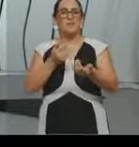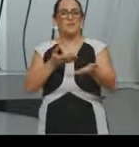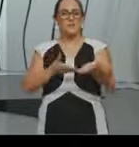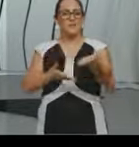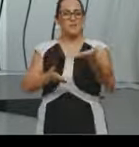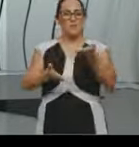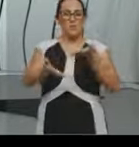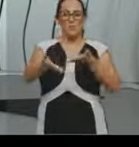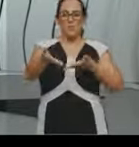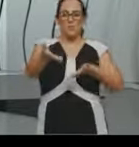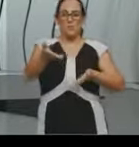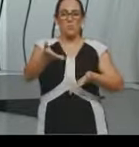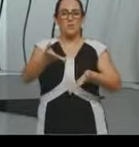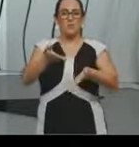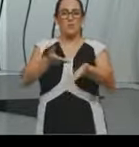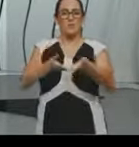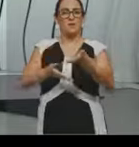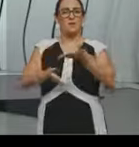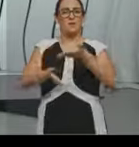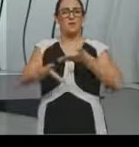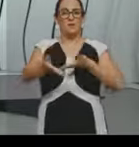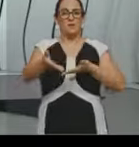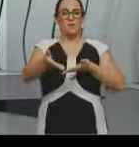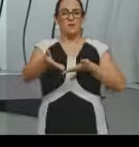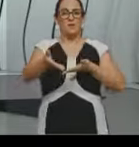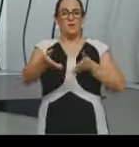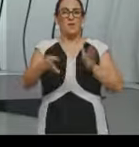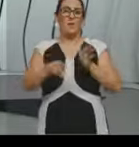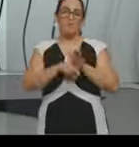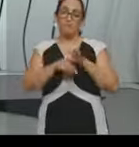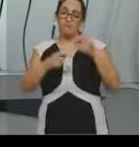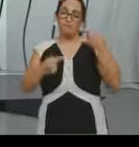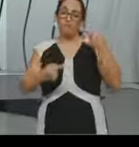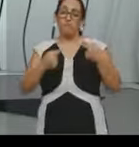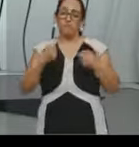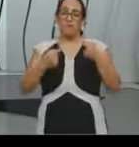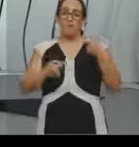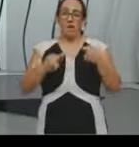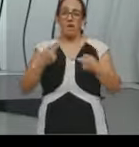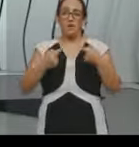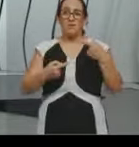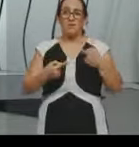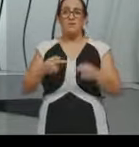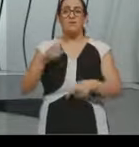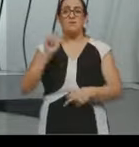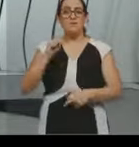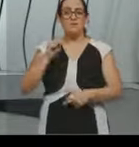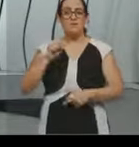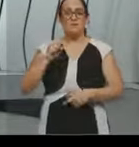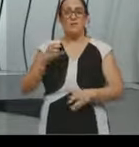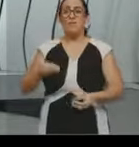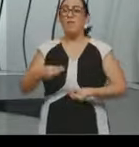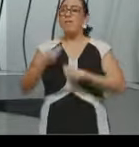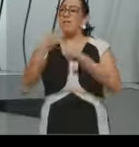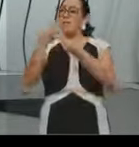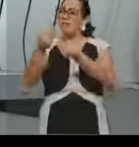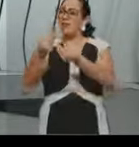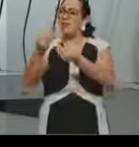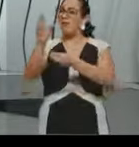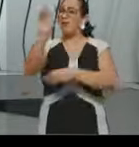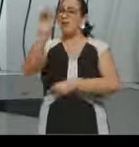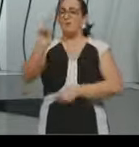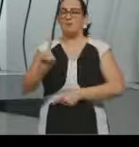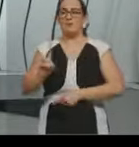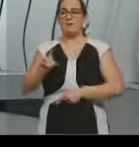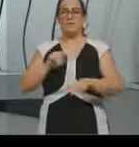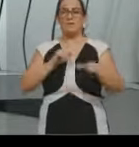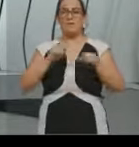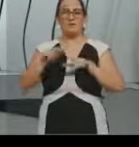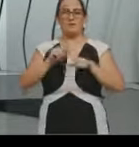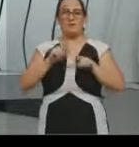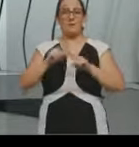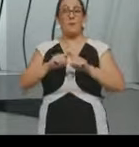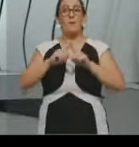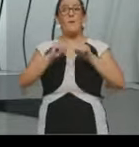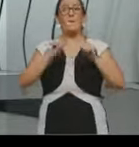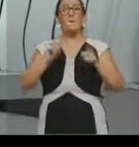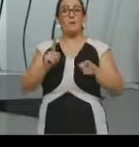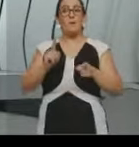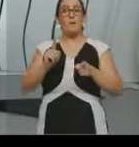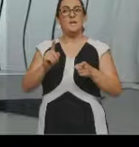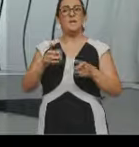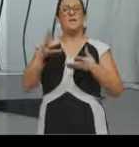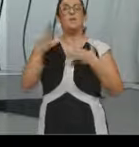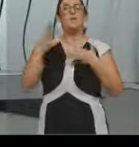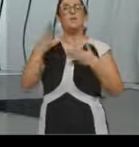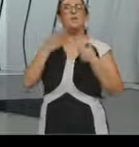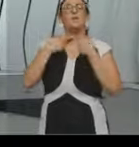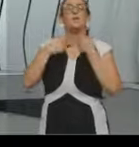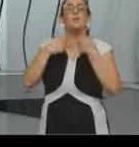como ele é utilizado como uma manobra política mesmo. Ele concede muito direito aos trabalhadores, mas ele quer, né, e busca manter